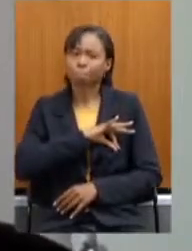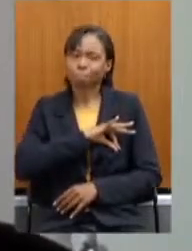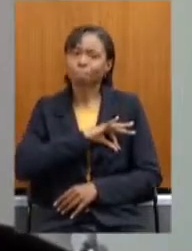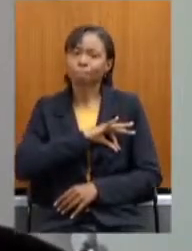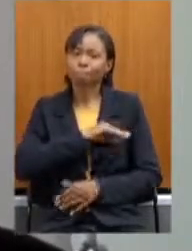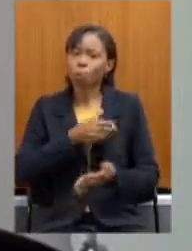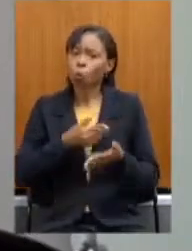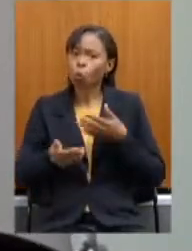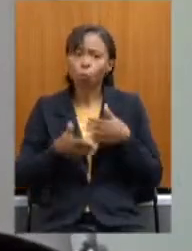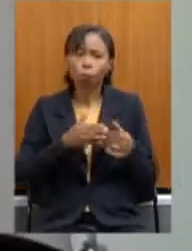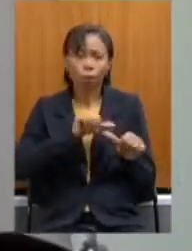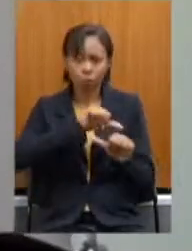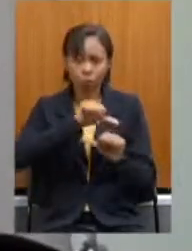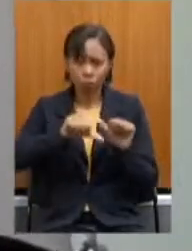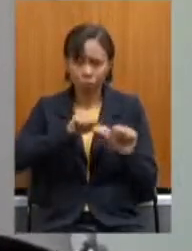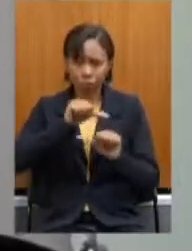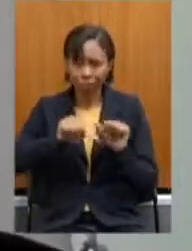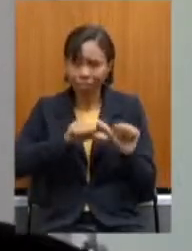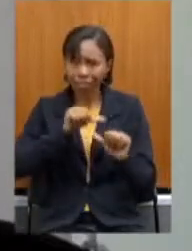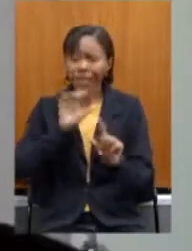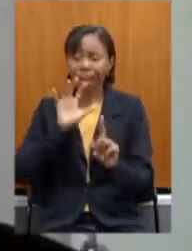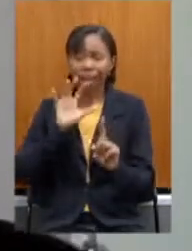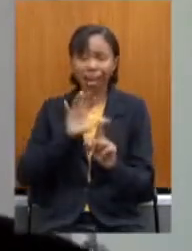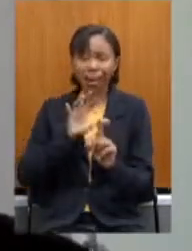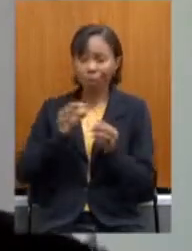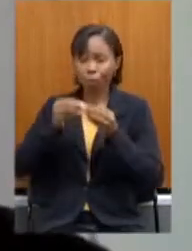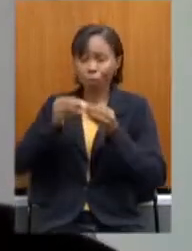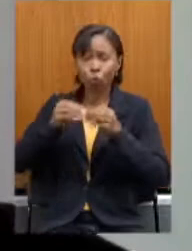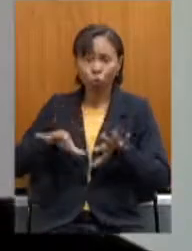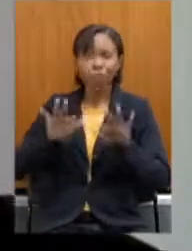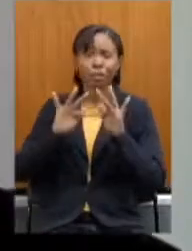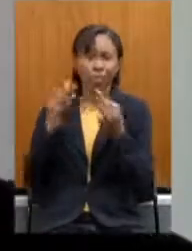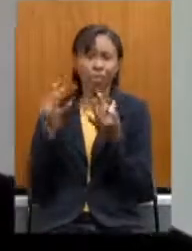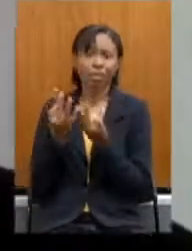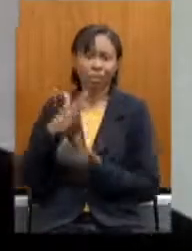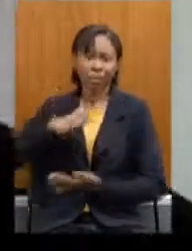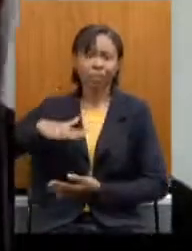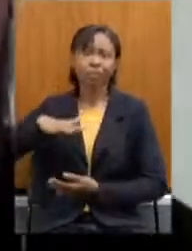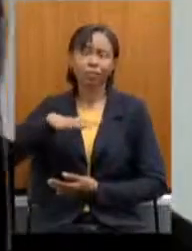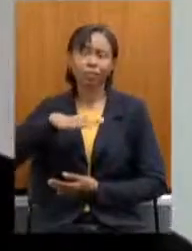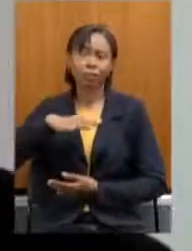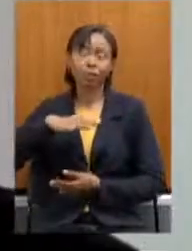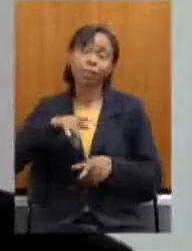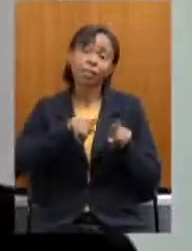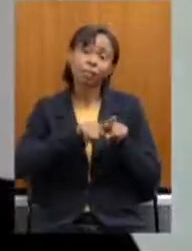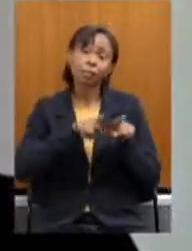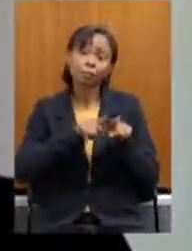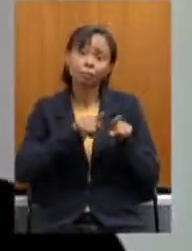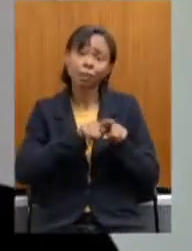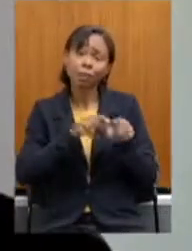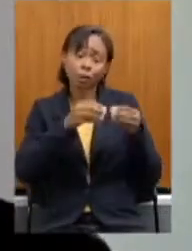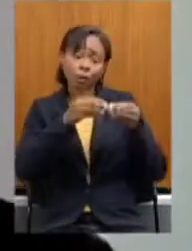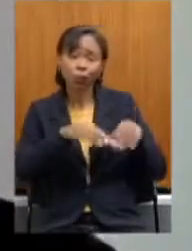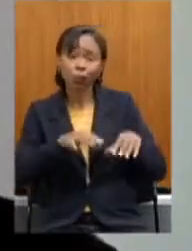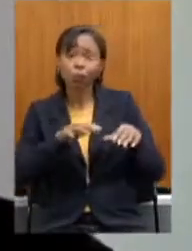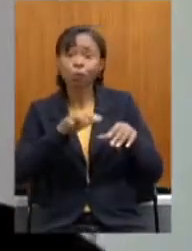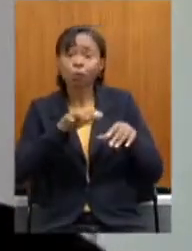afeta esse universo de pessoas. E afeta também a população como um todo,